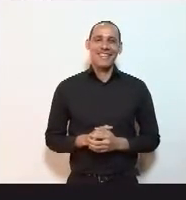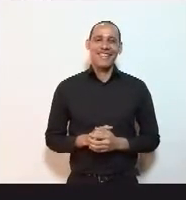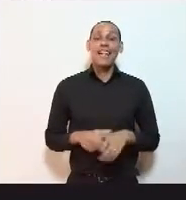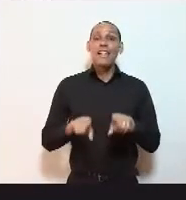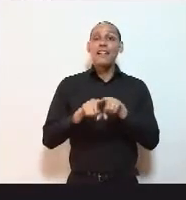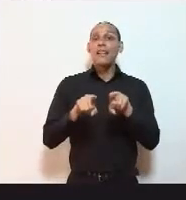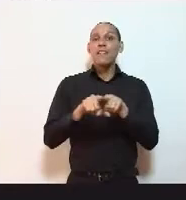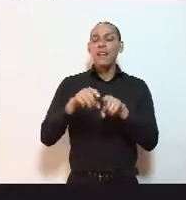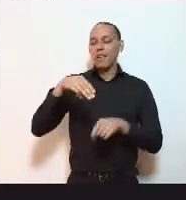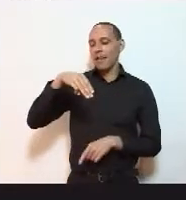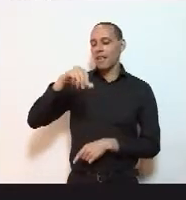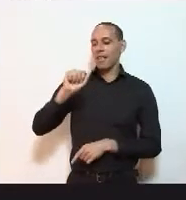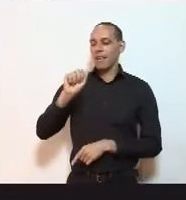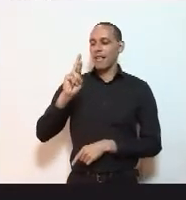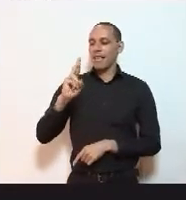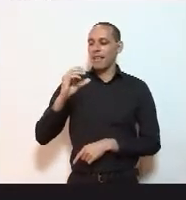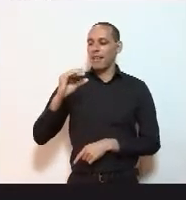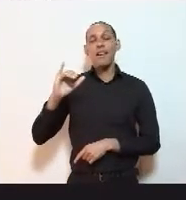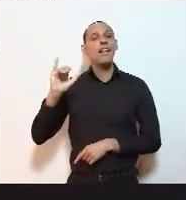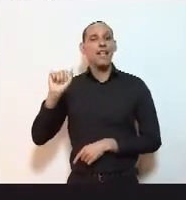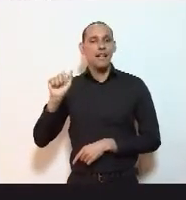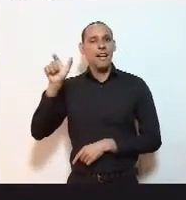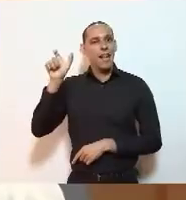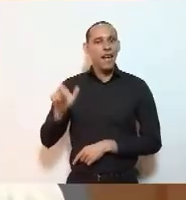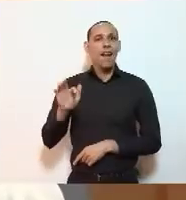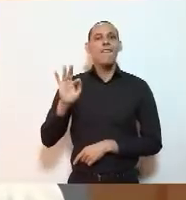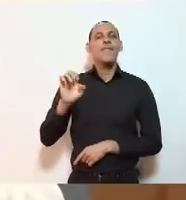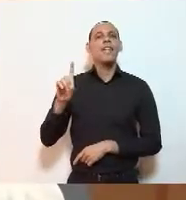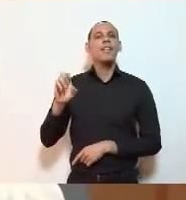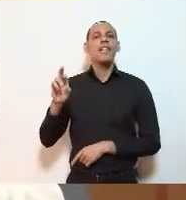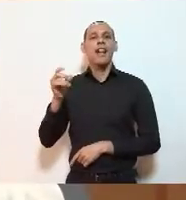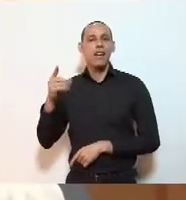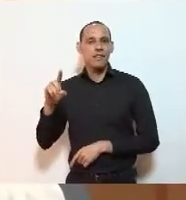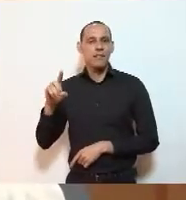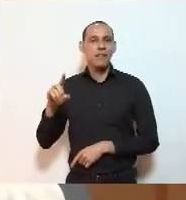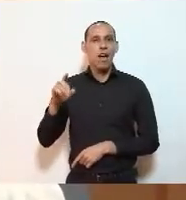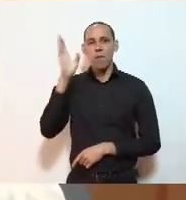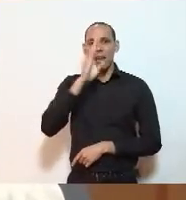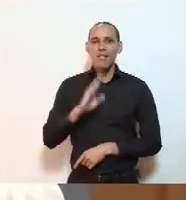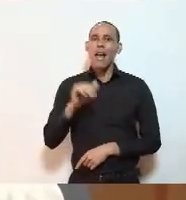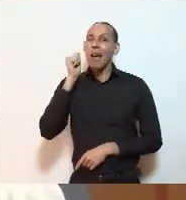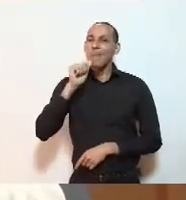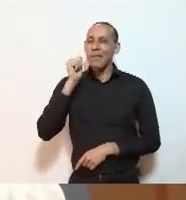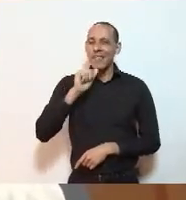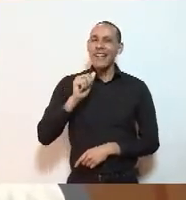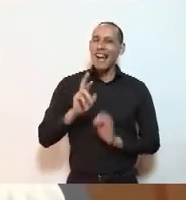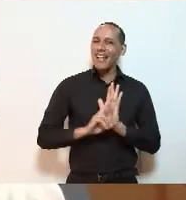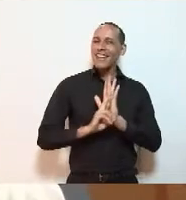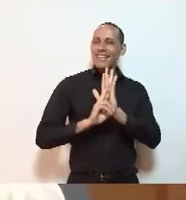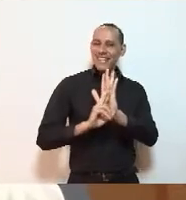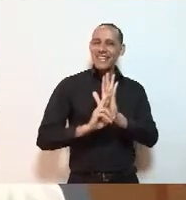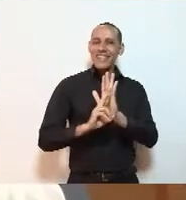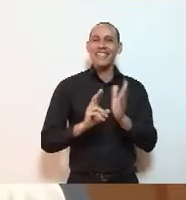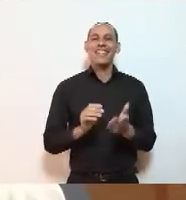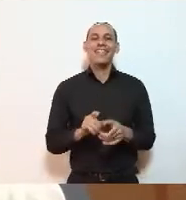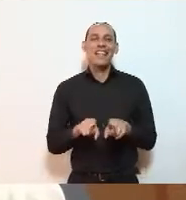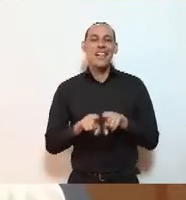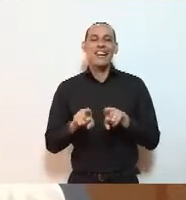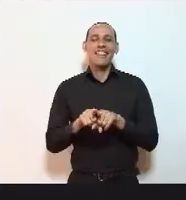Também a Márcia, que eu já me referi, da Federação Brasileira de Mulheres, e representando o nosso